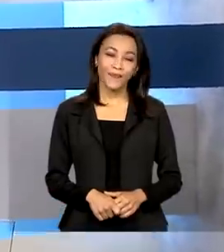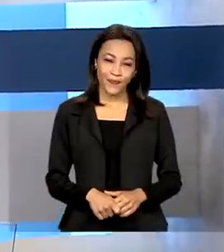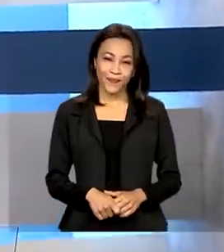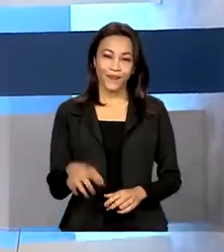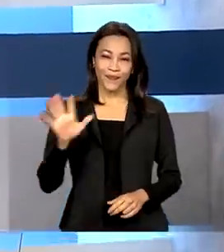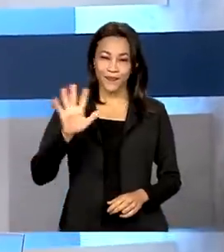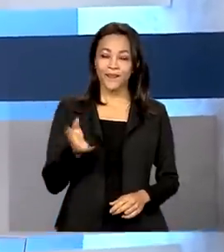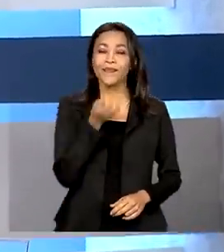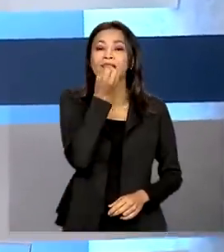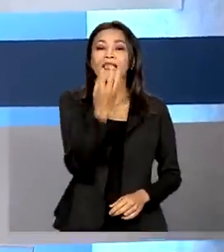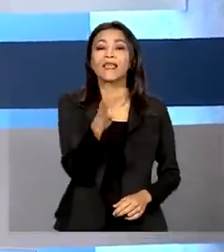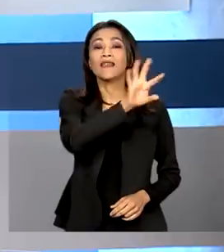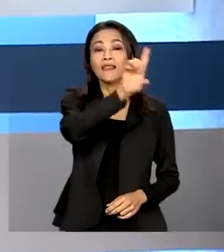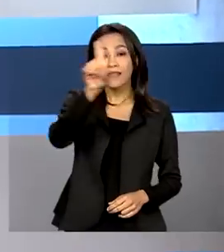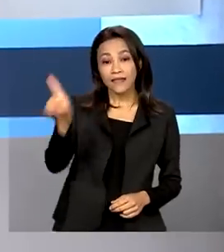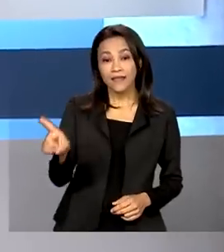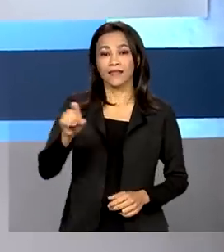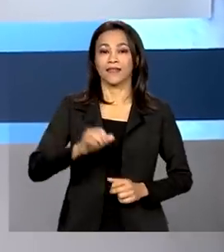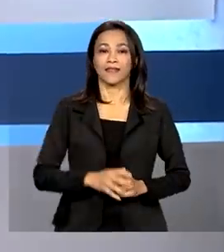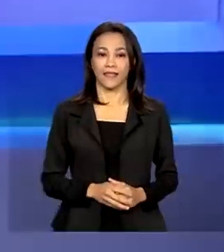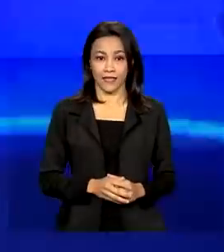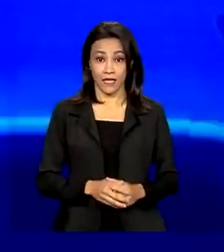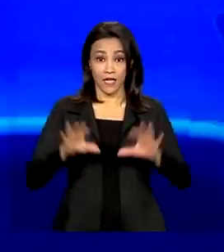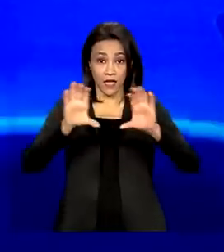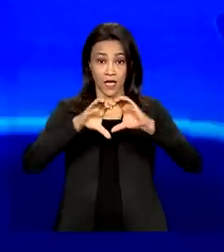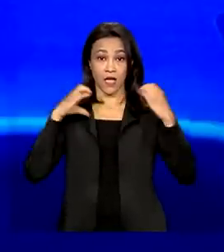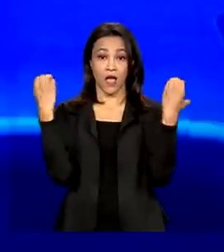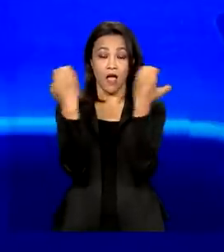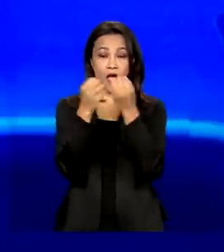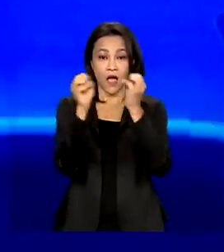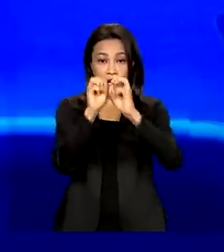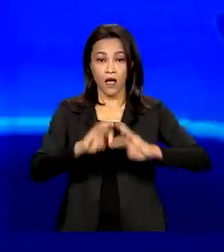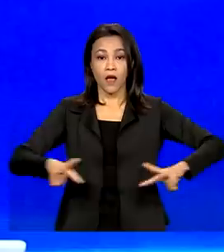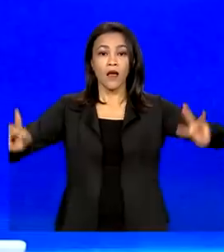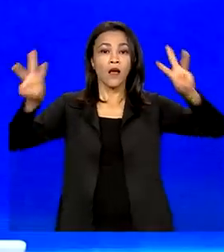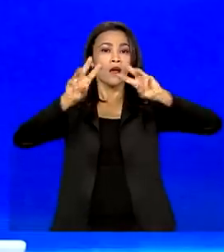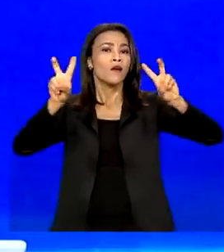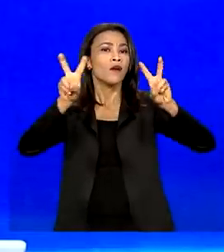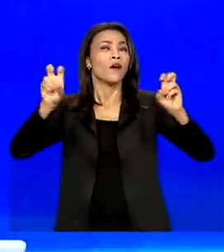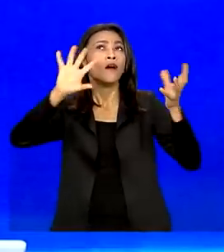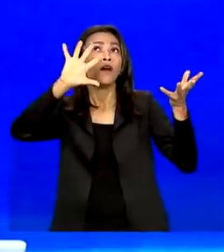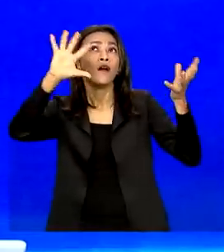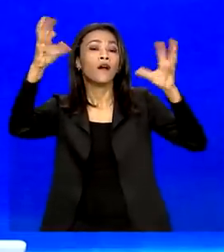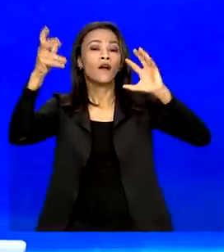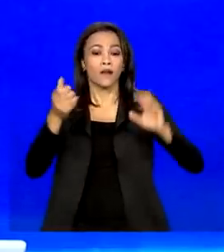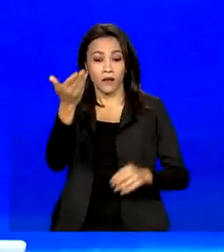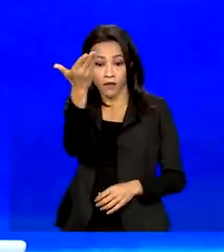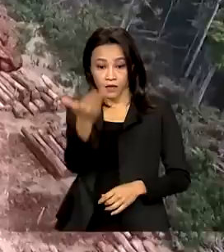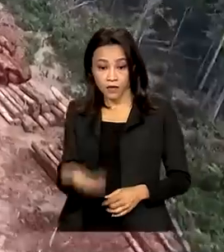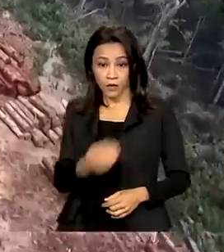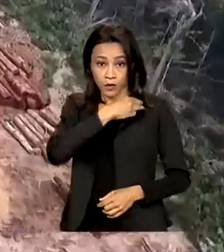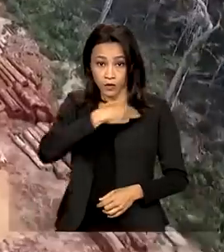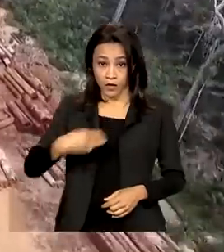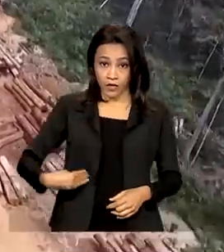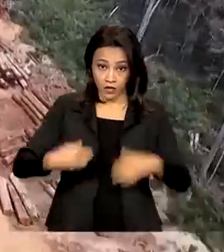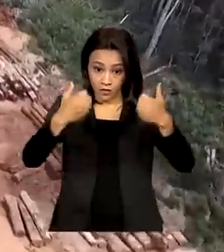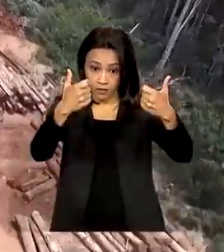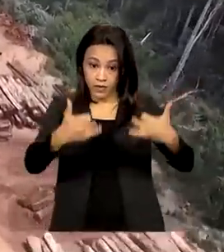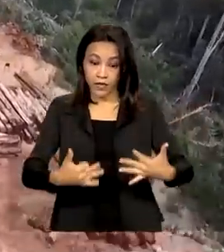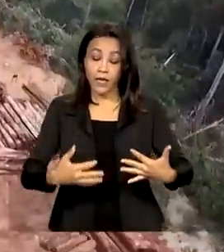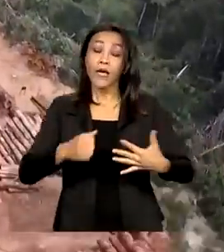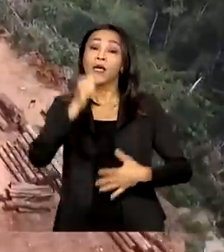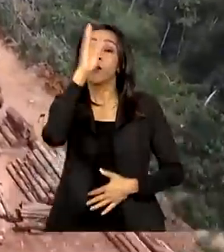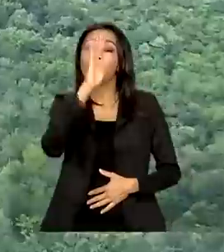Olá, bom dia! Na conferência da ONU sobre o clima, ministro do Meio Ambiente reforça que Brasil é